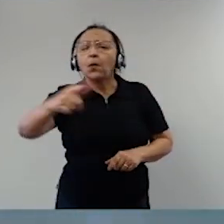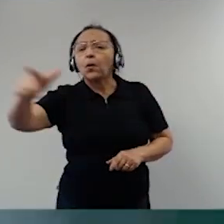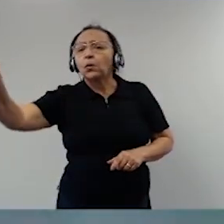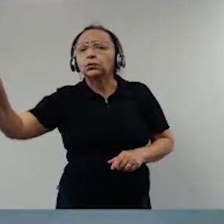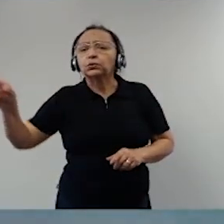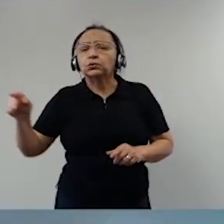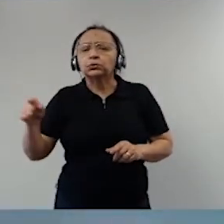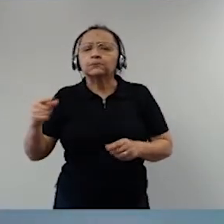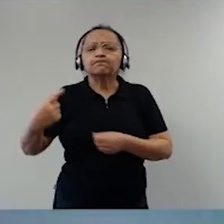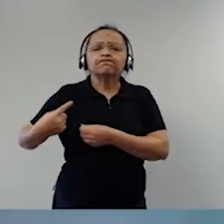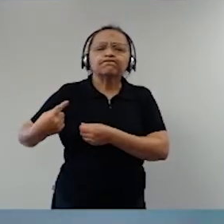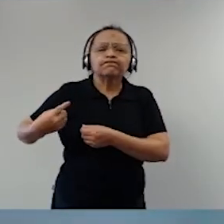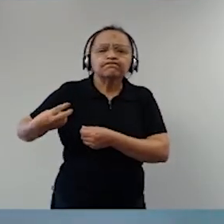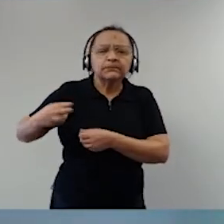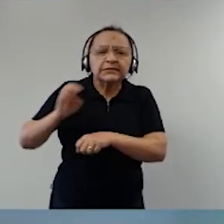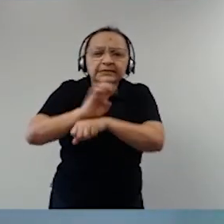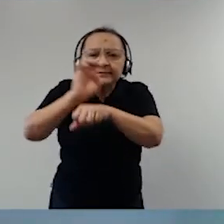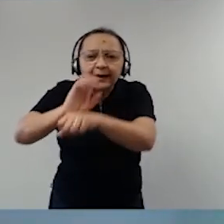da Amazônia, lá no interior,